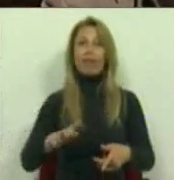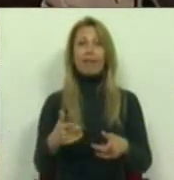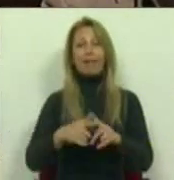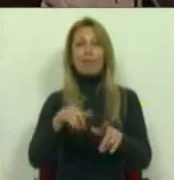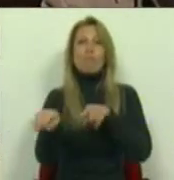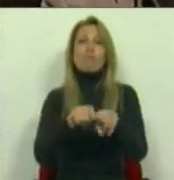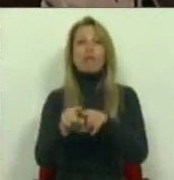da política de saúde deste Governo.